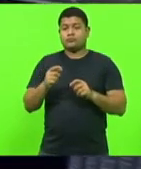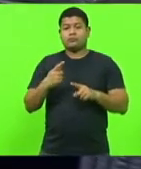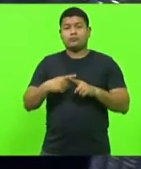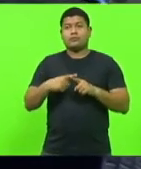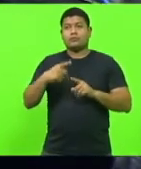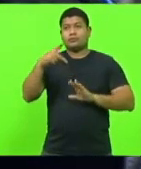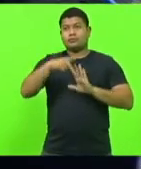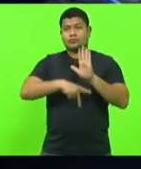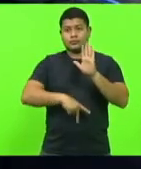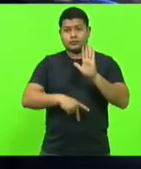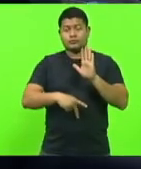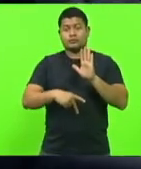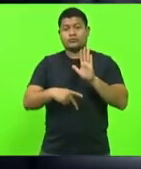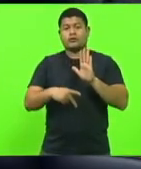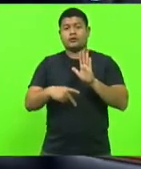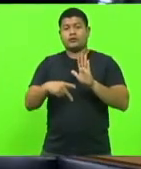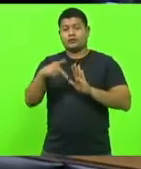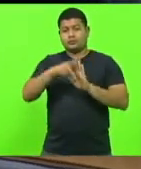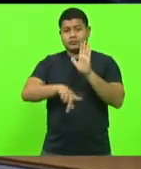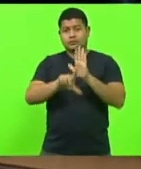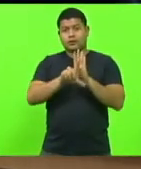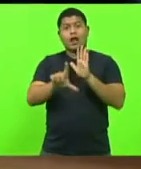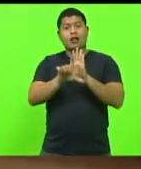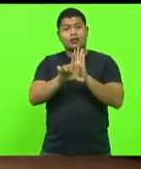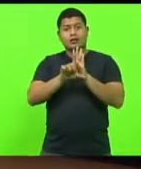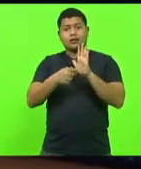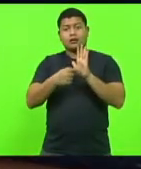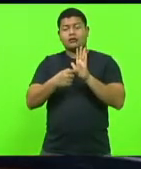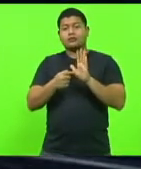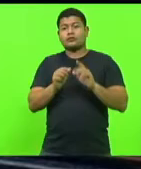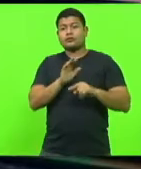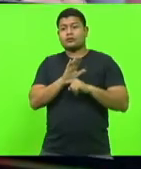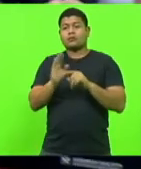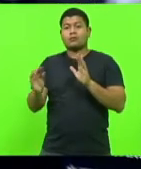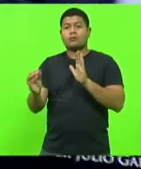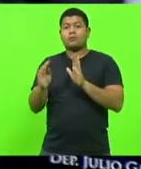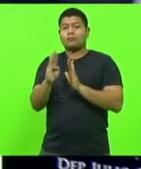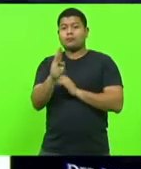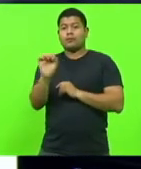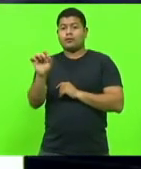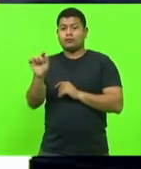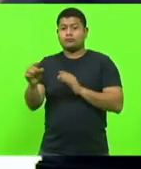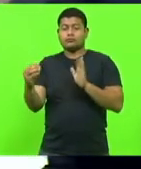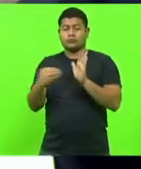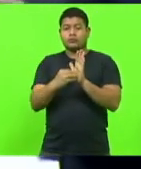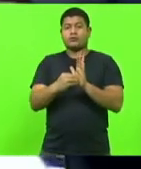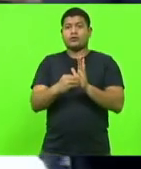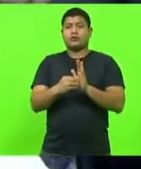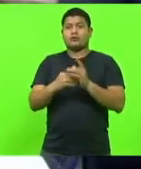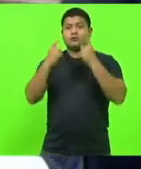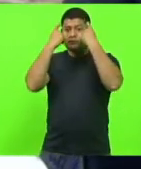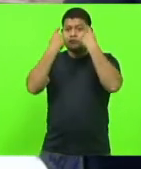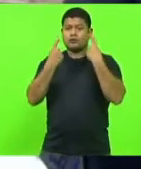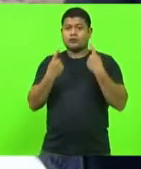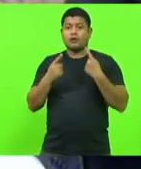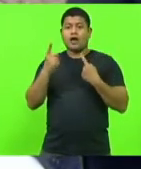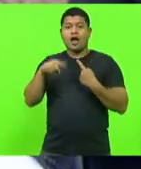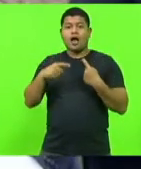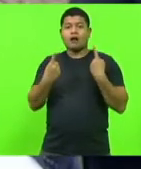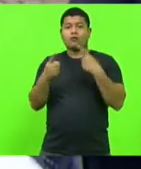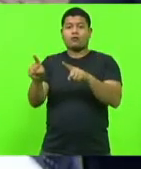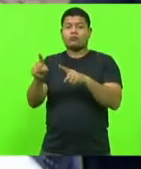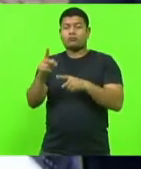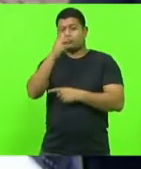vai prever que nos boletins de ocorrência seja colocado quando a violência é cometida contra pessoas com